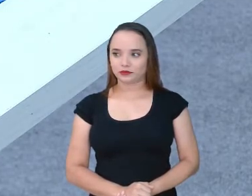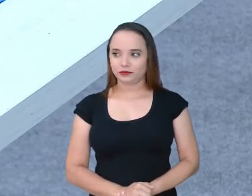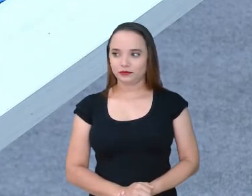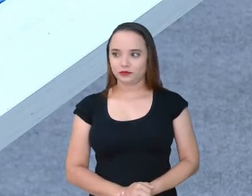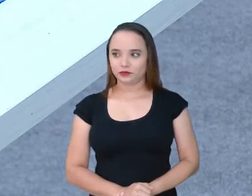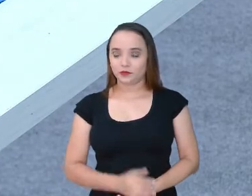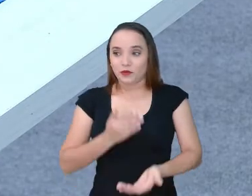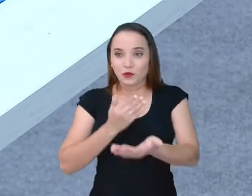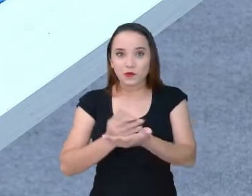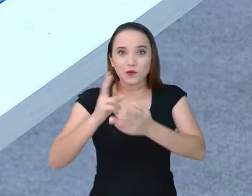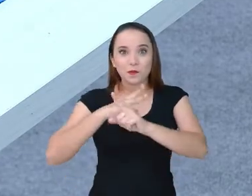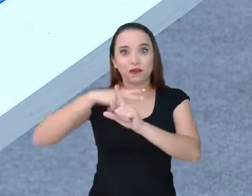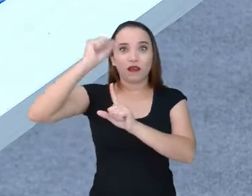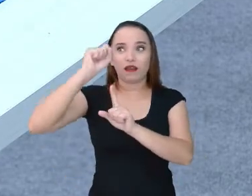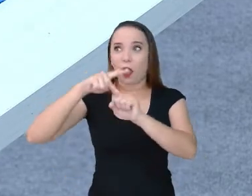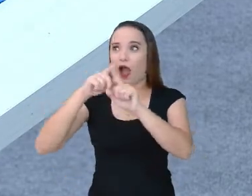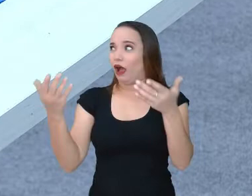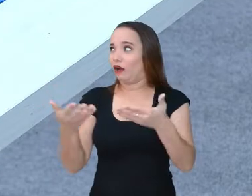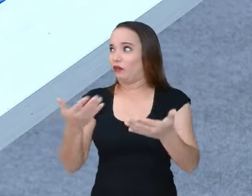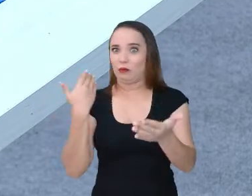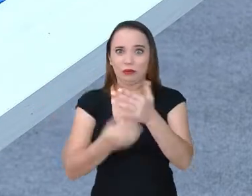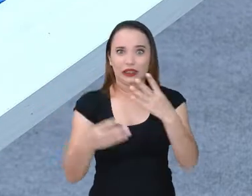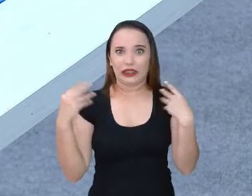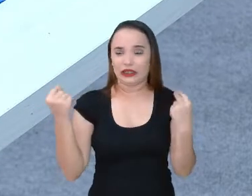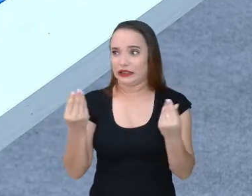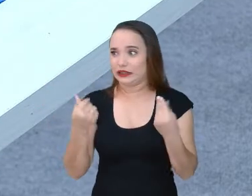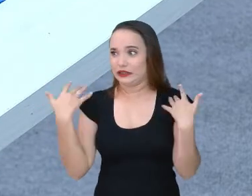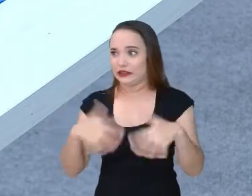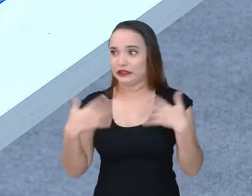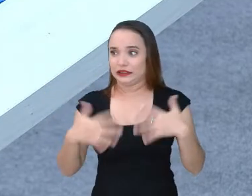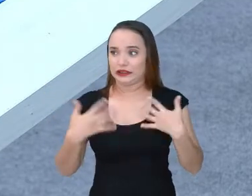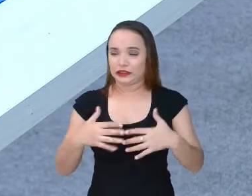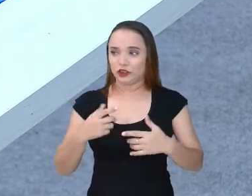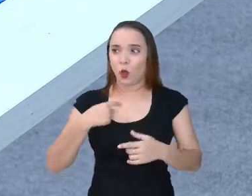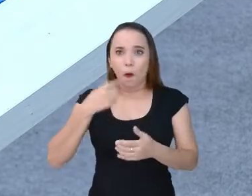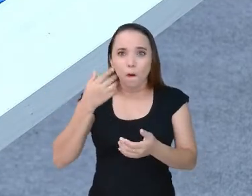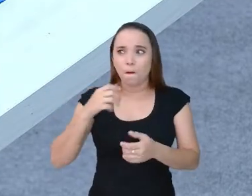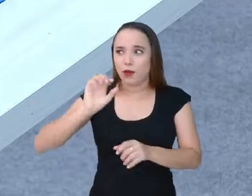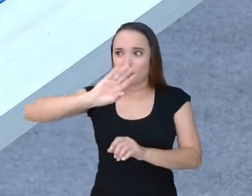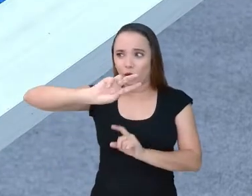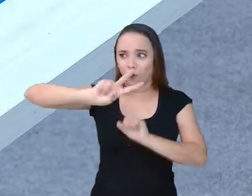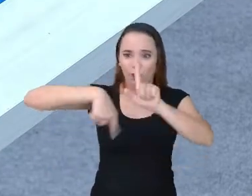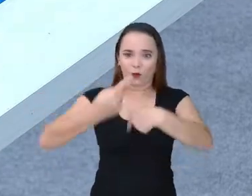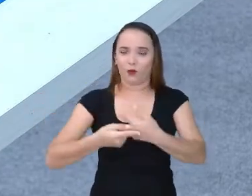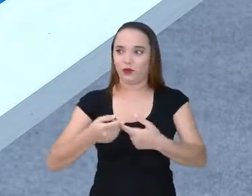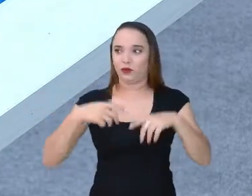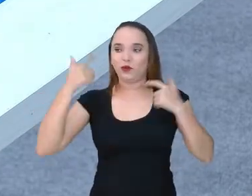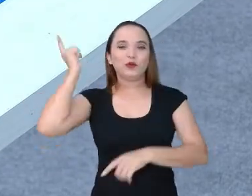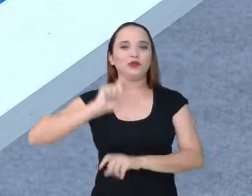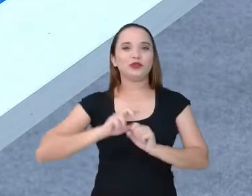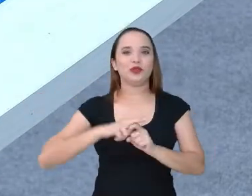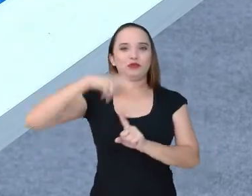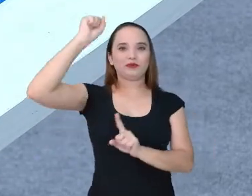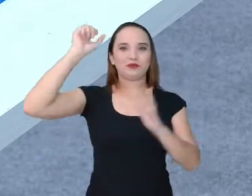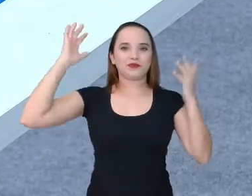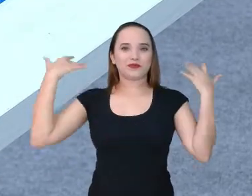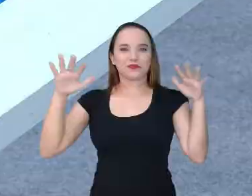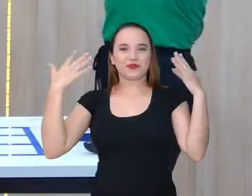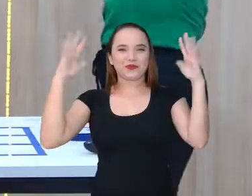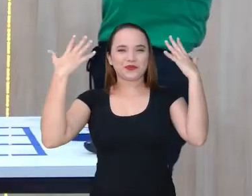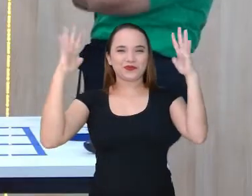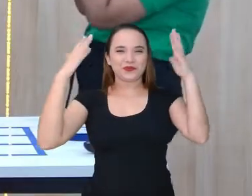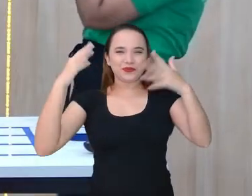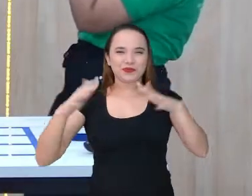Eu comecei ganhando. Será que eu vou perder? Não tô acreditando nisso, O meu deu dois giros. Conta. Conta. Consegui. Ganhei. É.